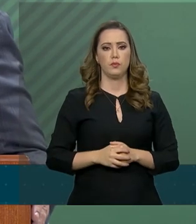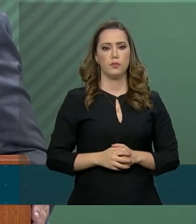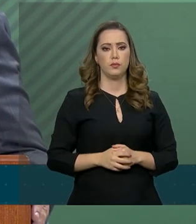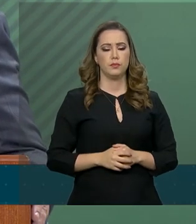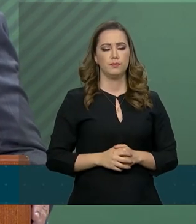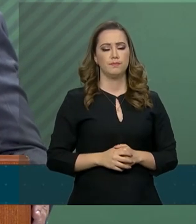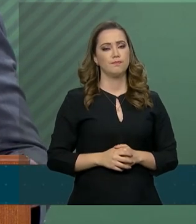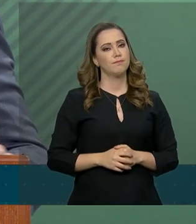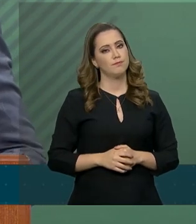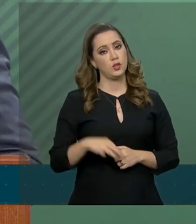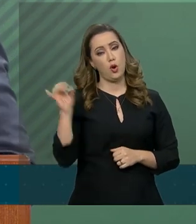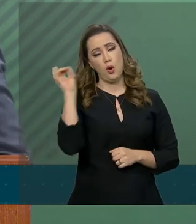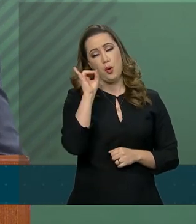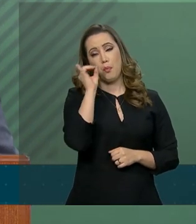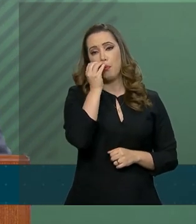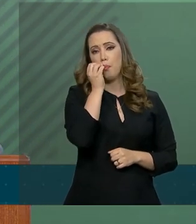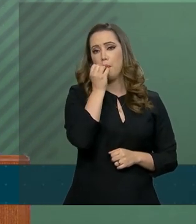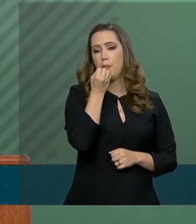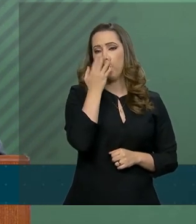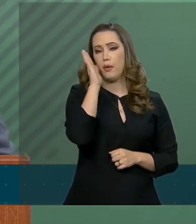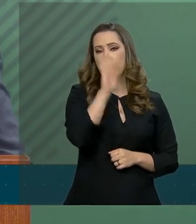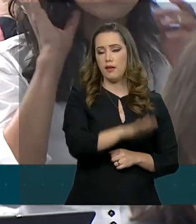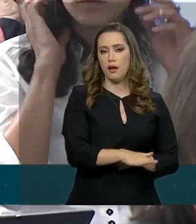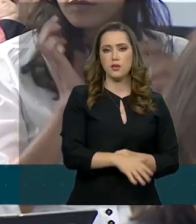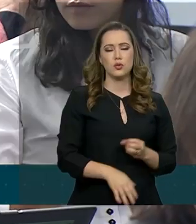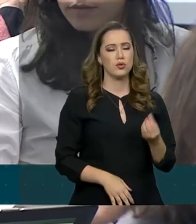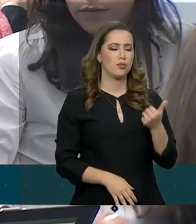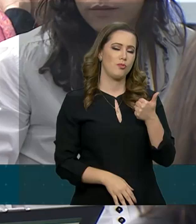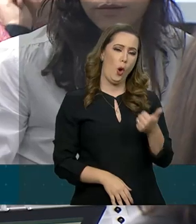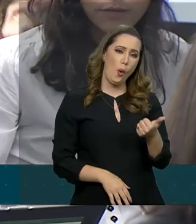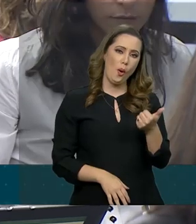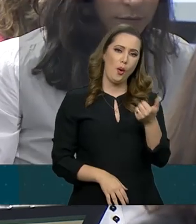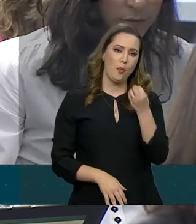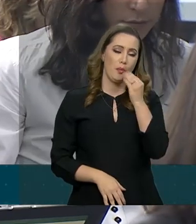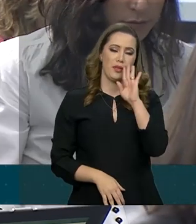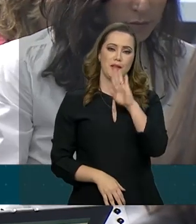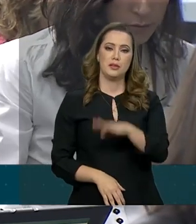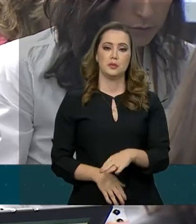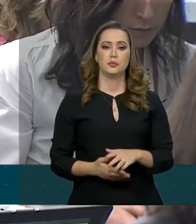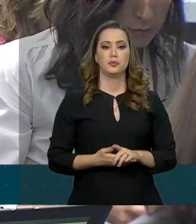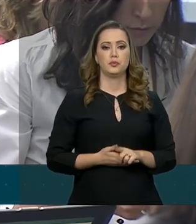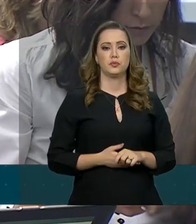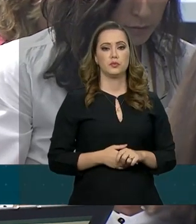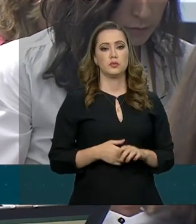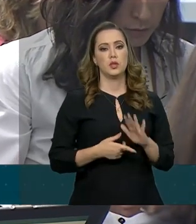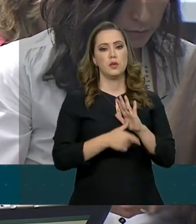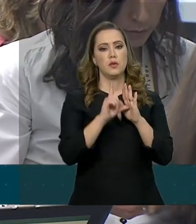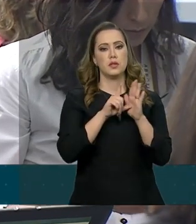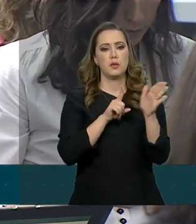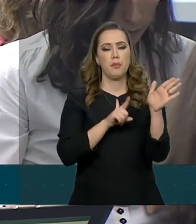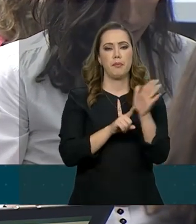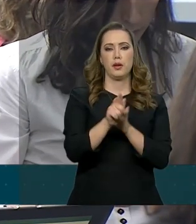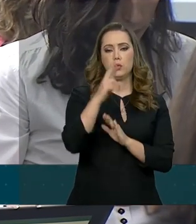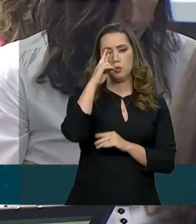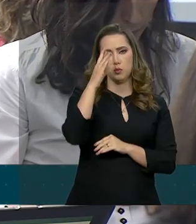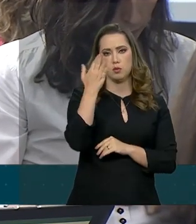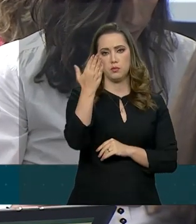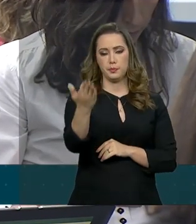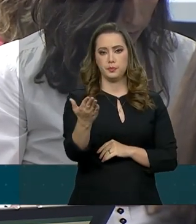Boa noite, Porto Alvaz. Boa tarde. Tudo bom, Murakawa? Tudo bem. Porto Alvaz, eu havia enviado mais cedo uma pergunta para o senhor